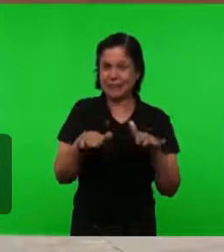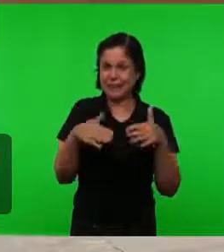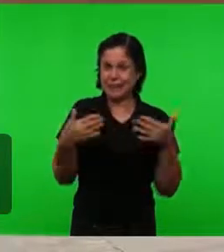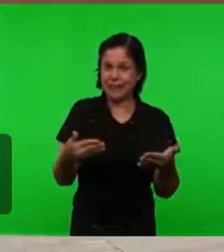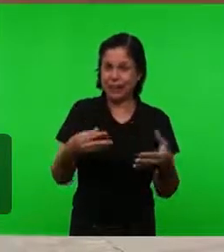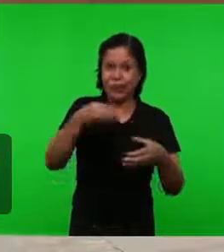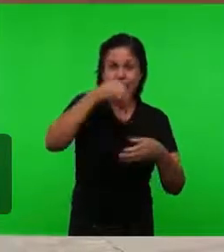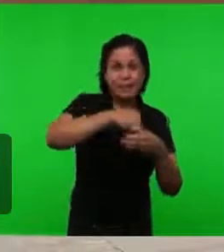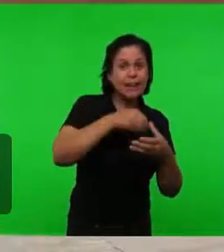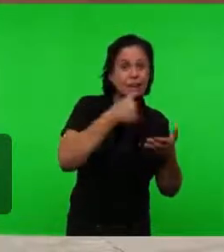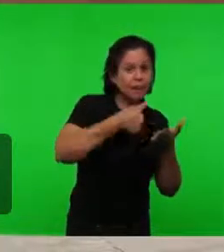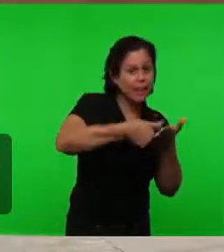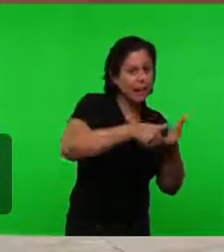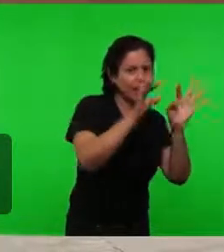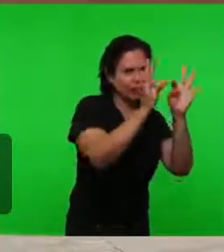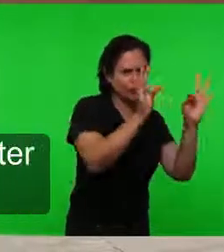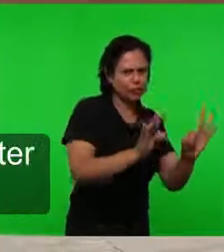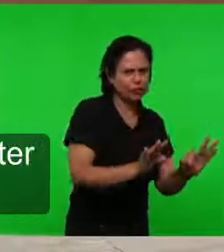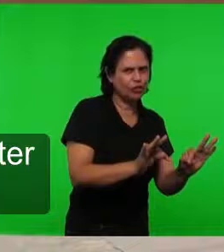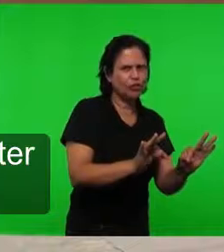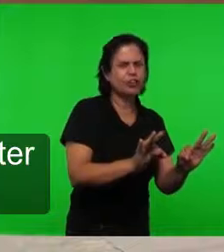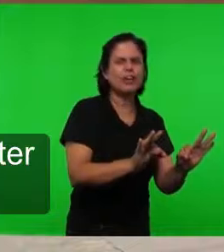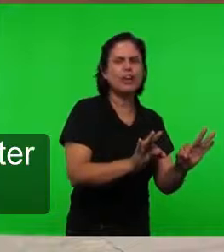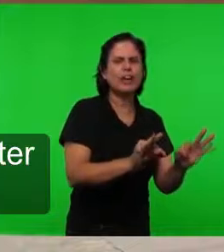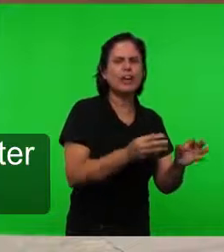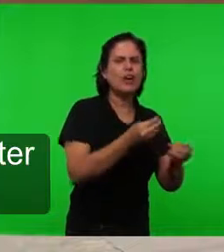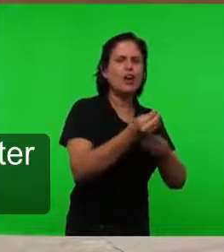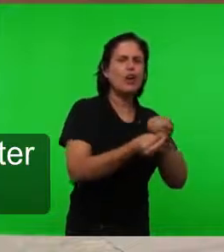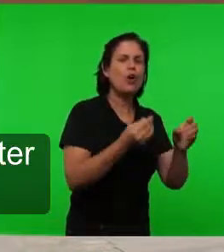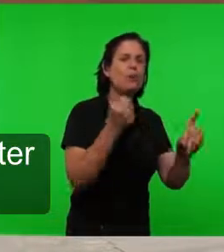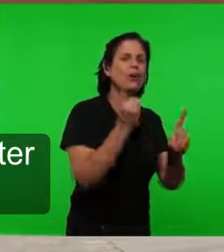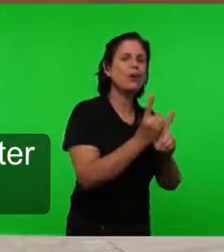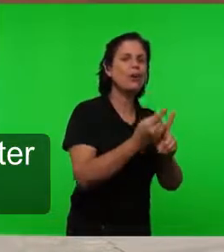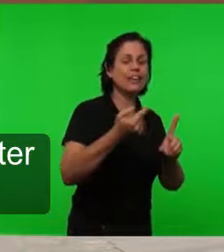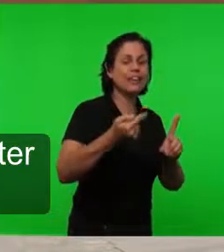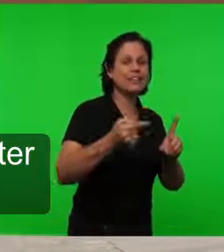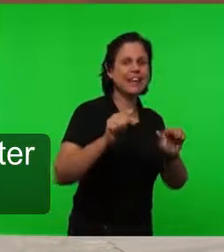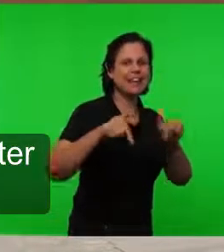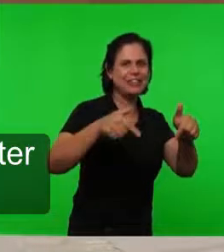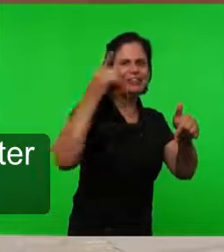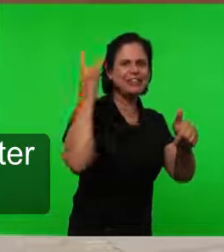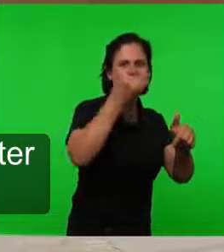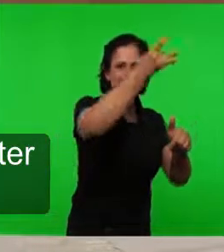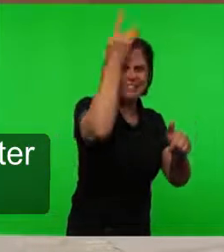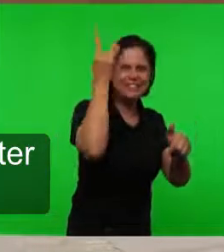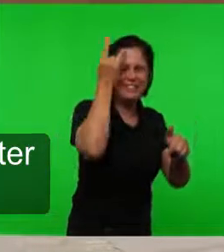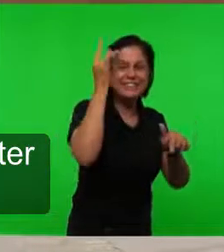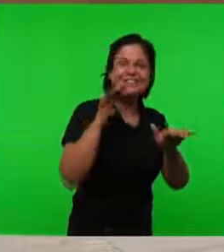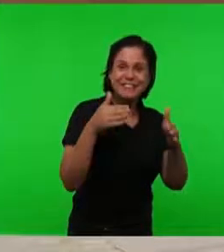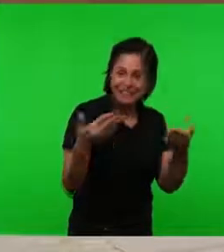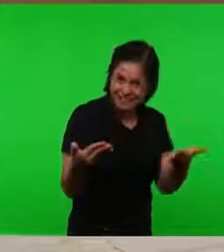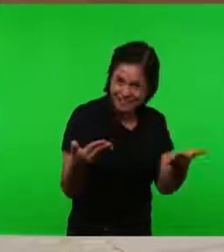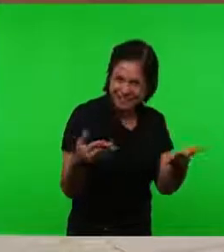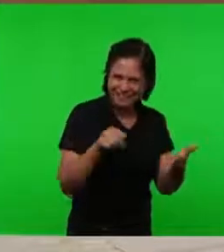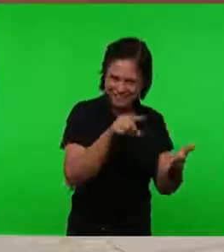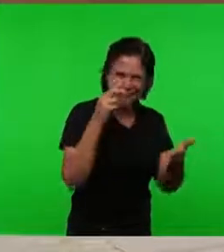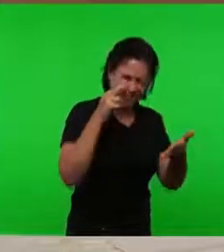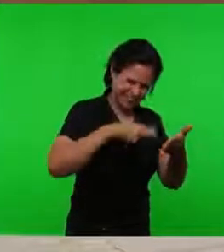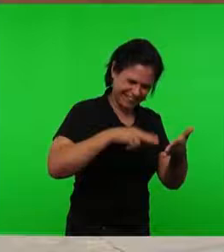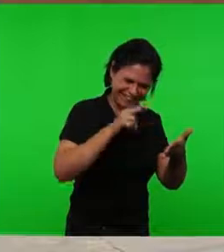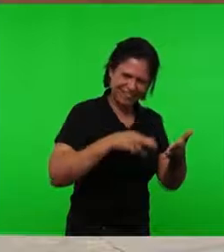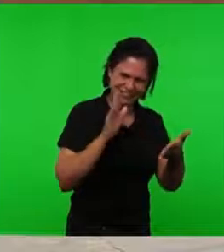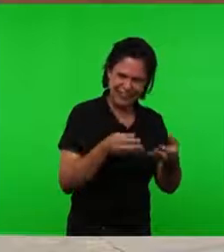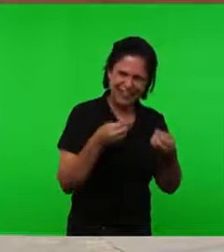do Senhor Na carta A Tiatira Os irmãos leram então Na carta A Tiatira No capítulo dois Então vamos lá